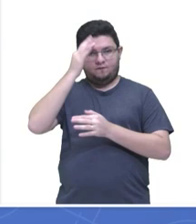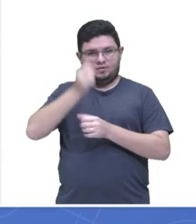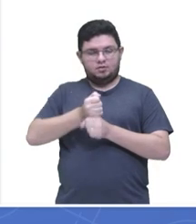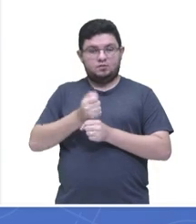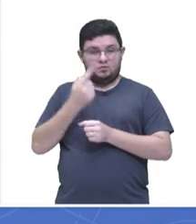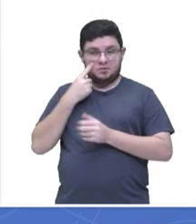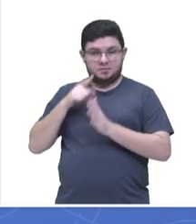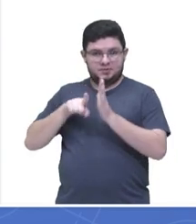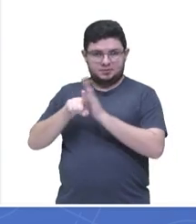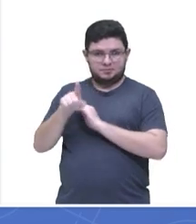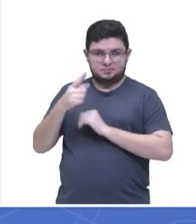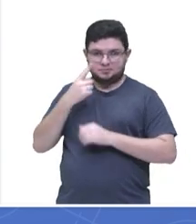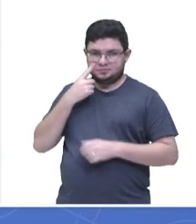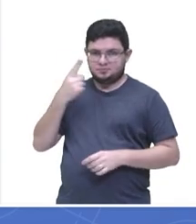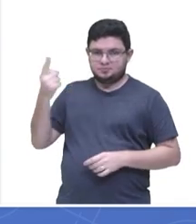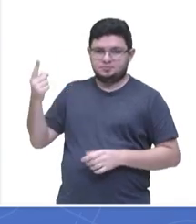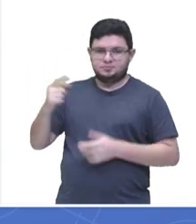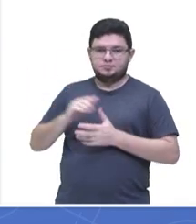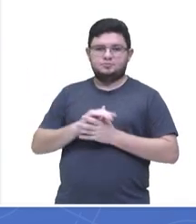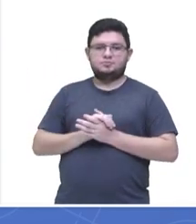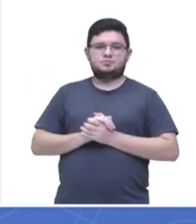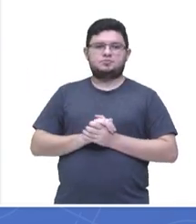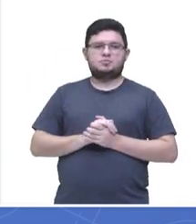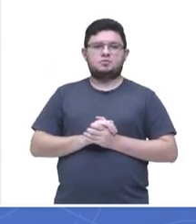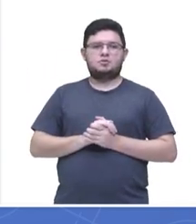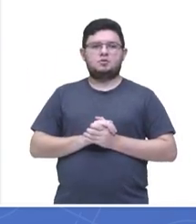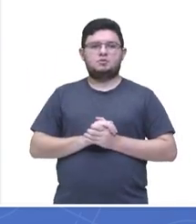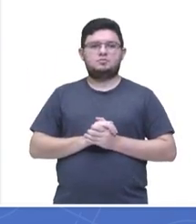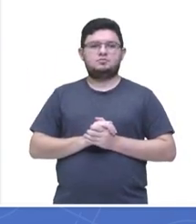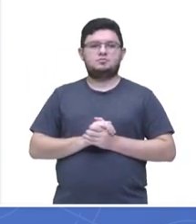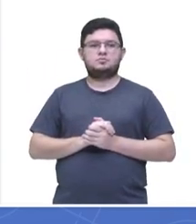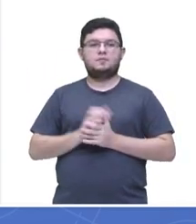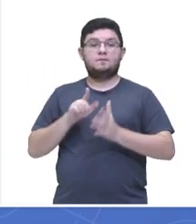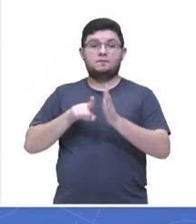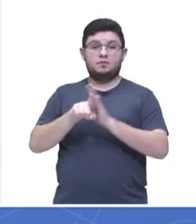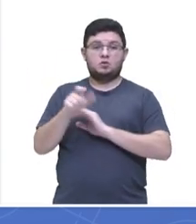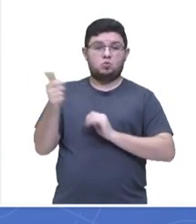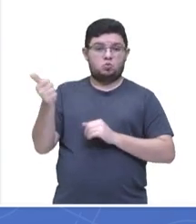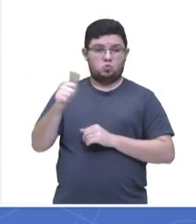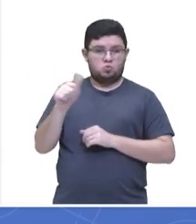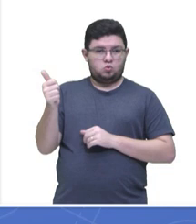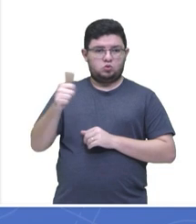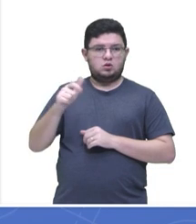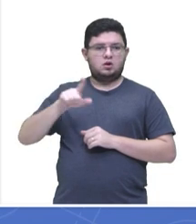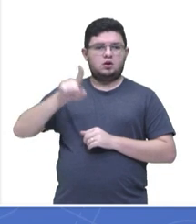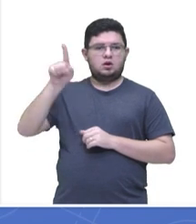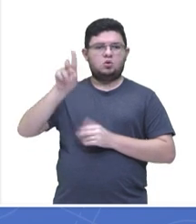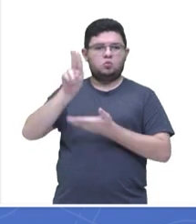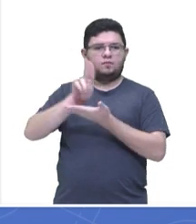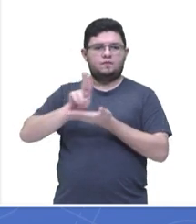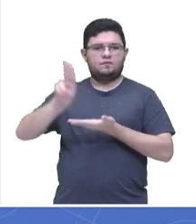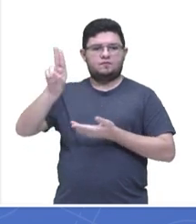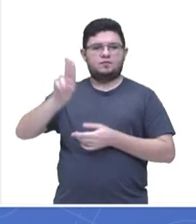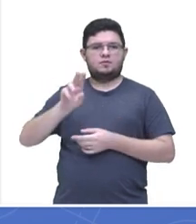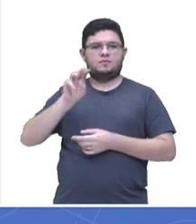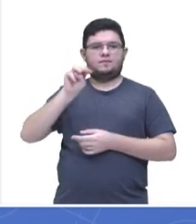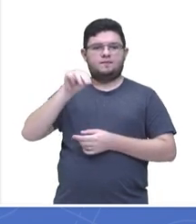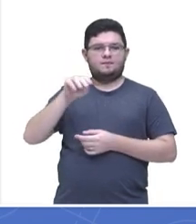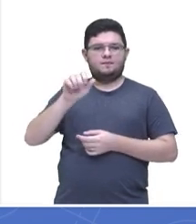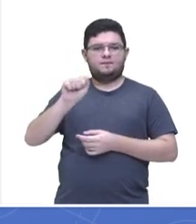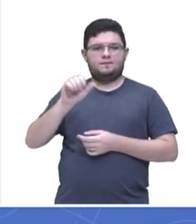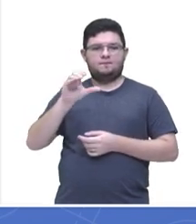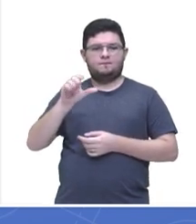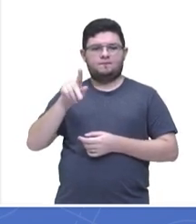questão que nós tínhamos aí no exercitando. Veja só, questão número 11, da Mackenzie, não é? Com uma pequena modificação,